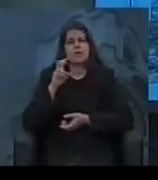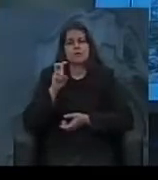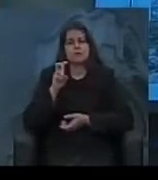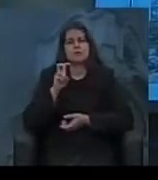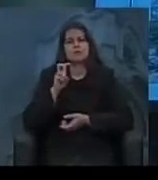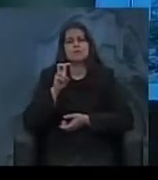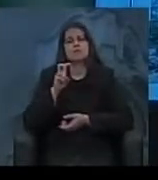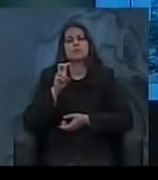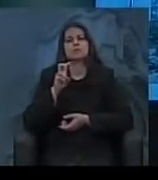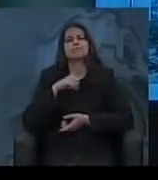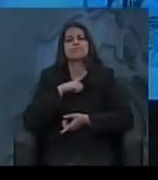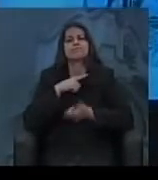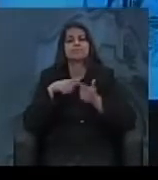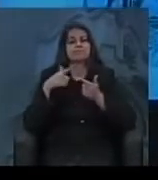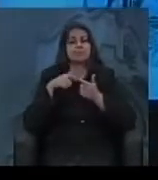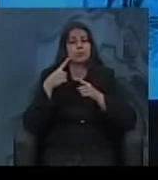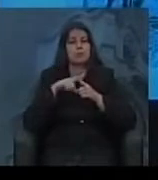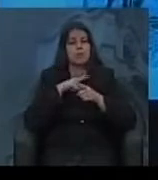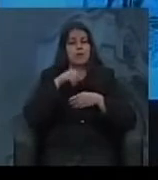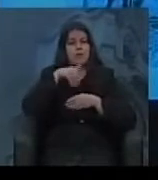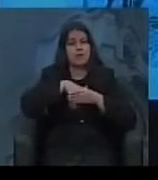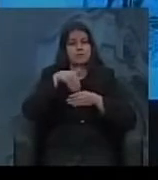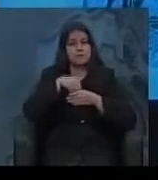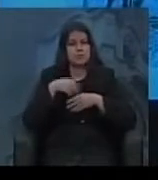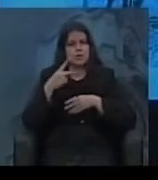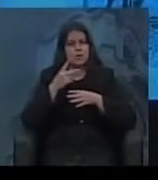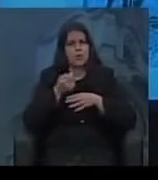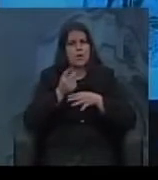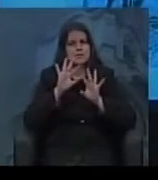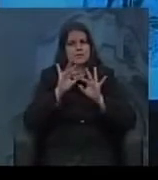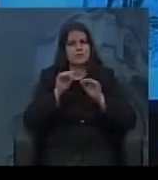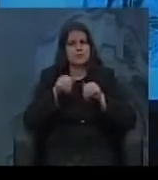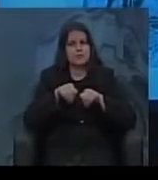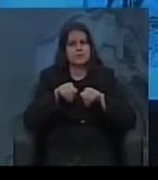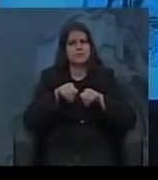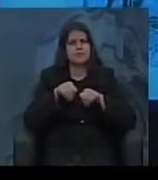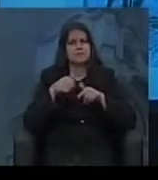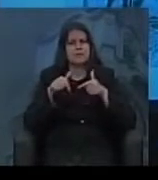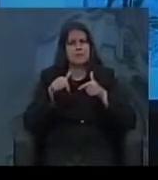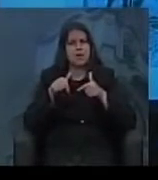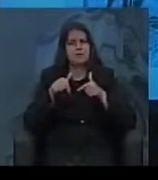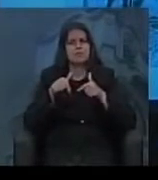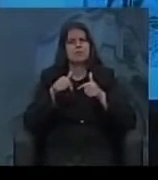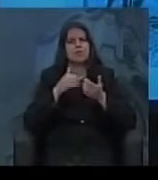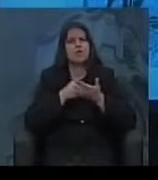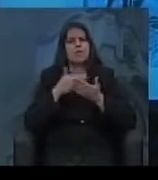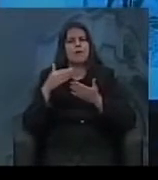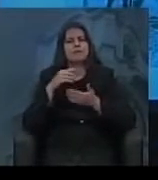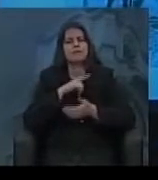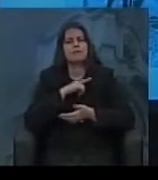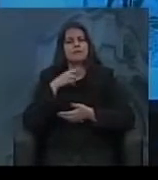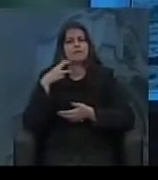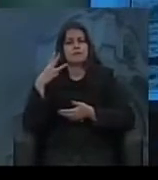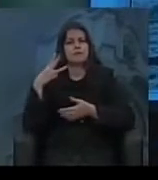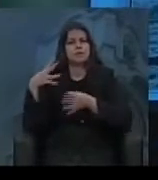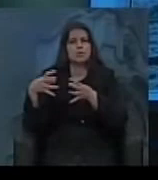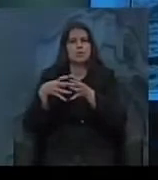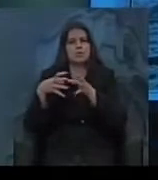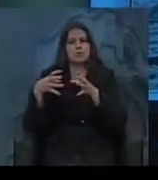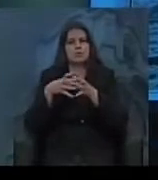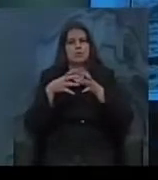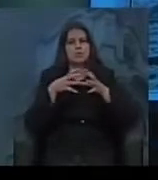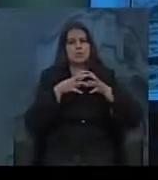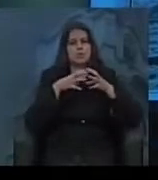Vai ter eleições. E, quando ele está acabando, o mandato dele, vão ser criados, basicamente, três partidos, entre outros.